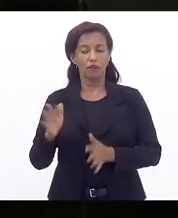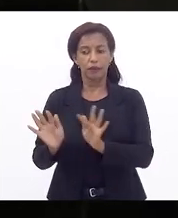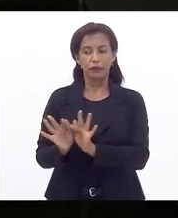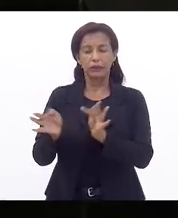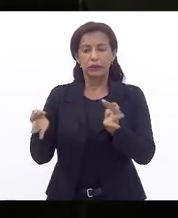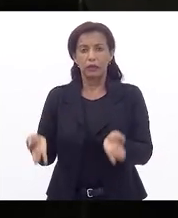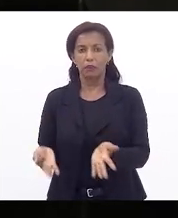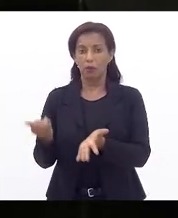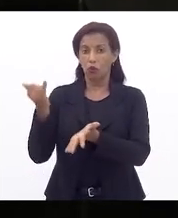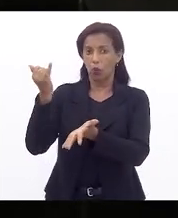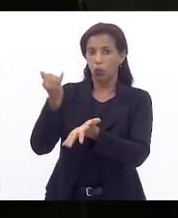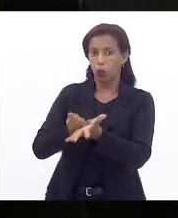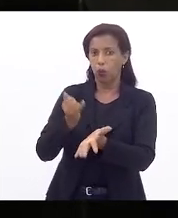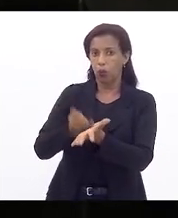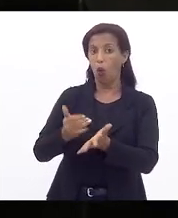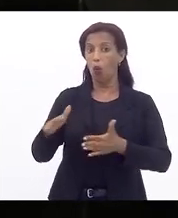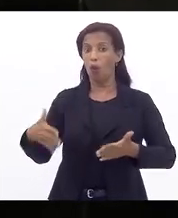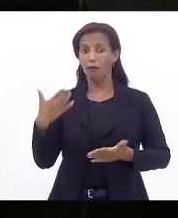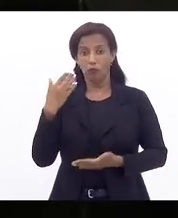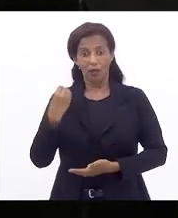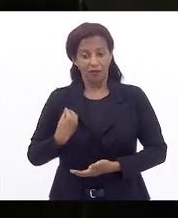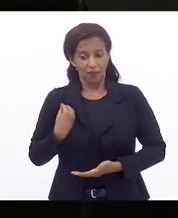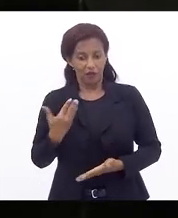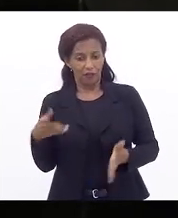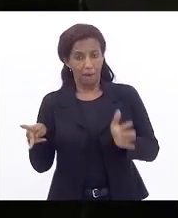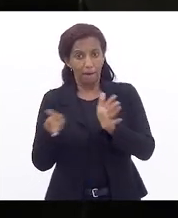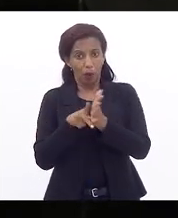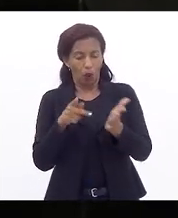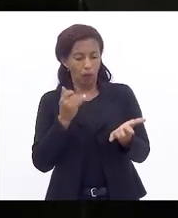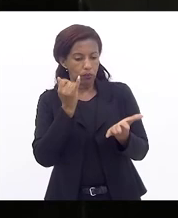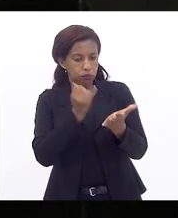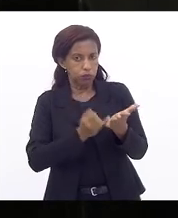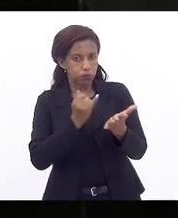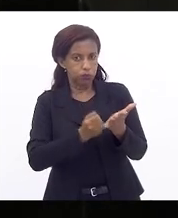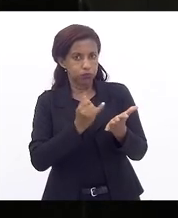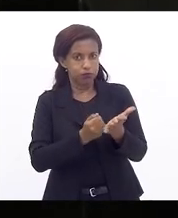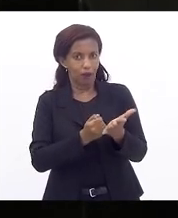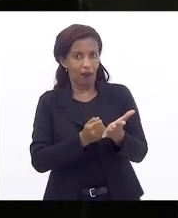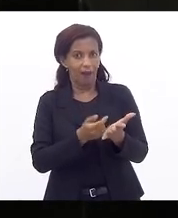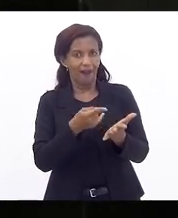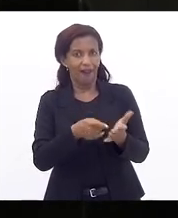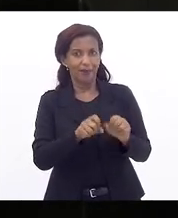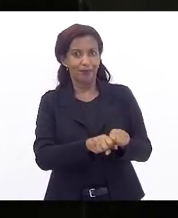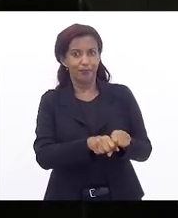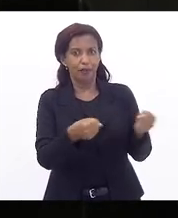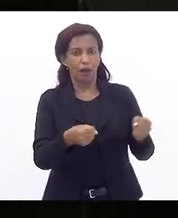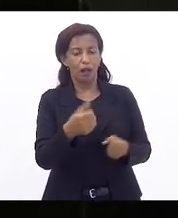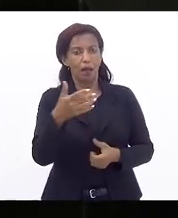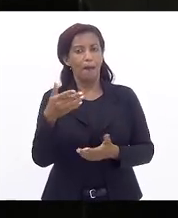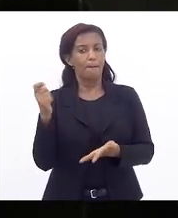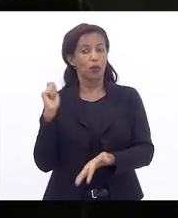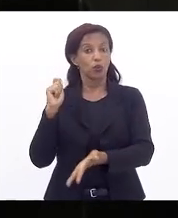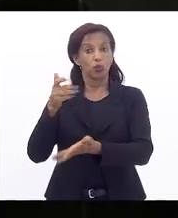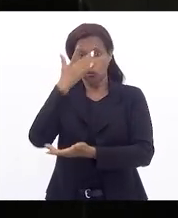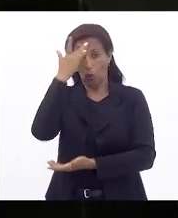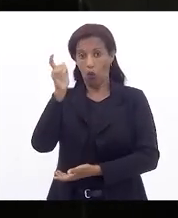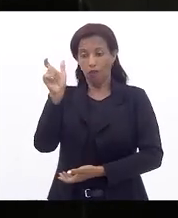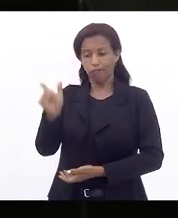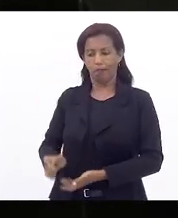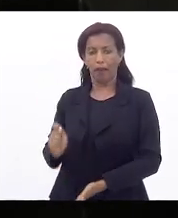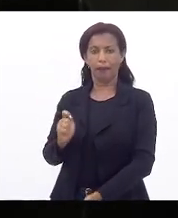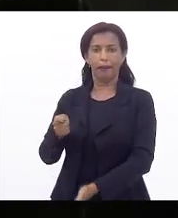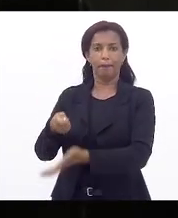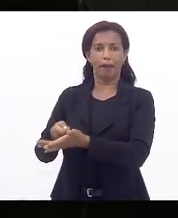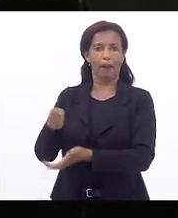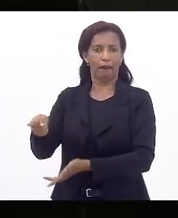da receita tarifária, porque quando ele vive apenas da receita tarifária, a corda arrebenta do lado é do usuário, de quem paga a tarifa. É